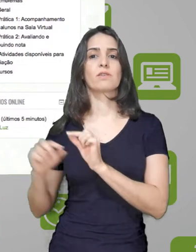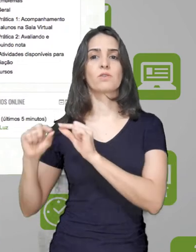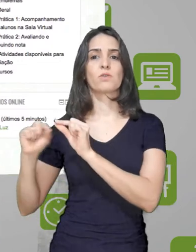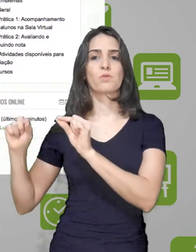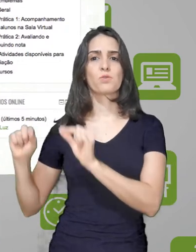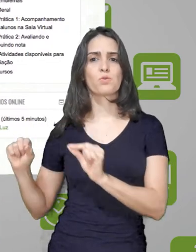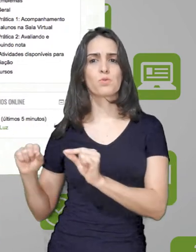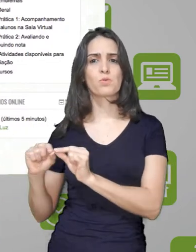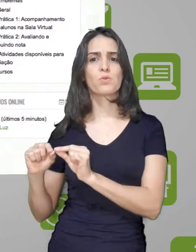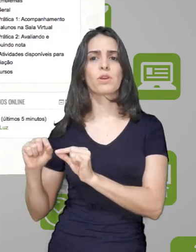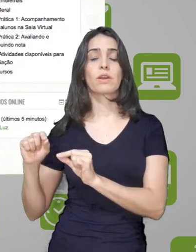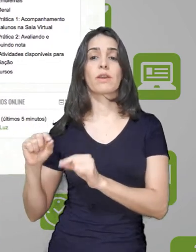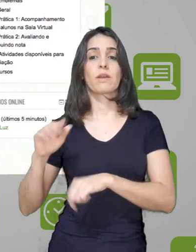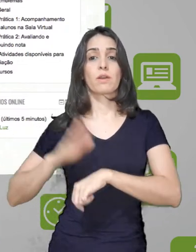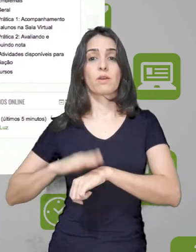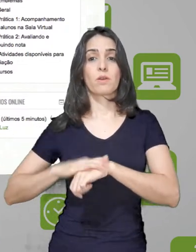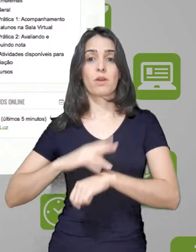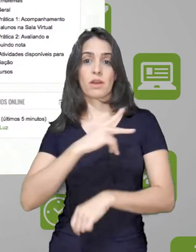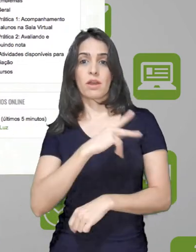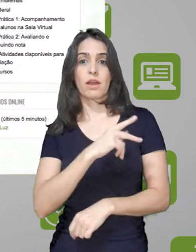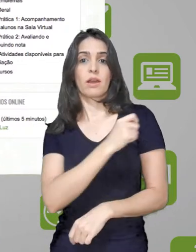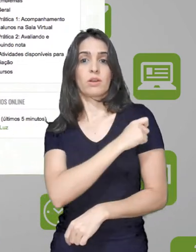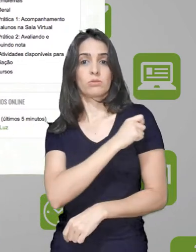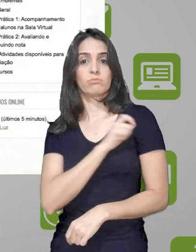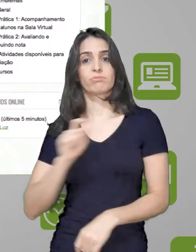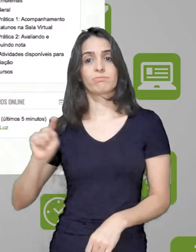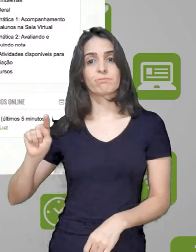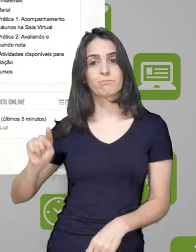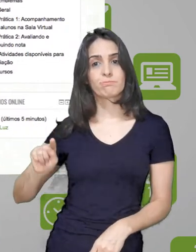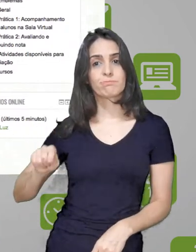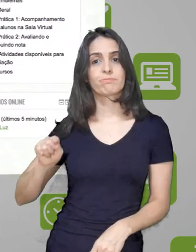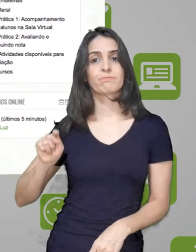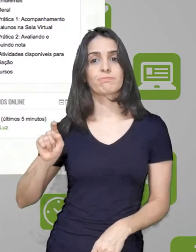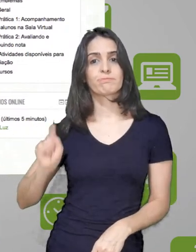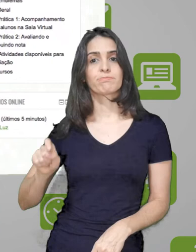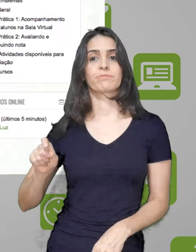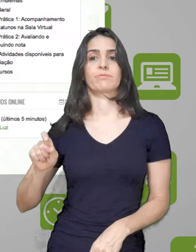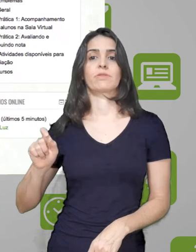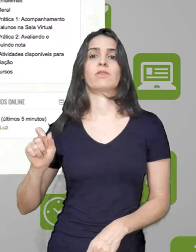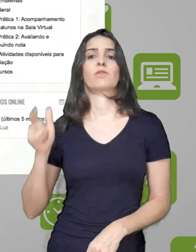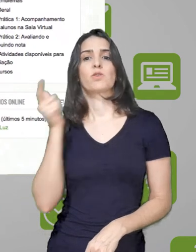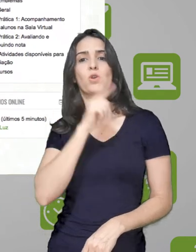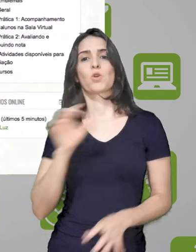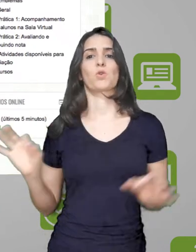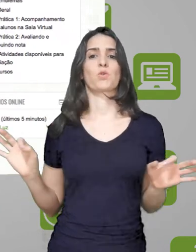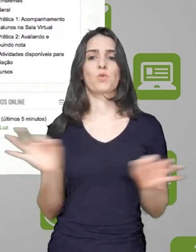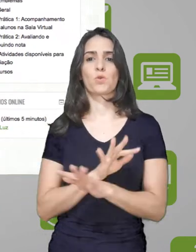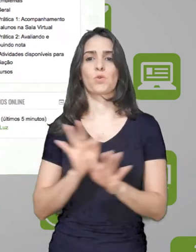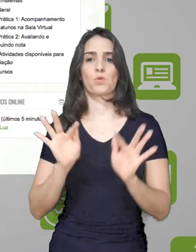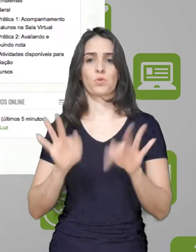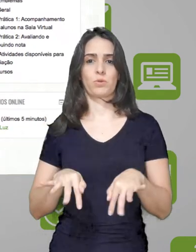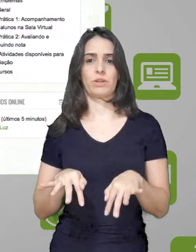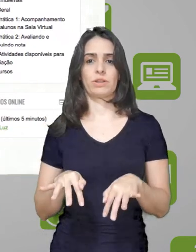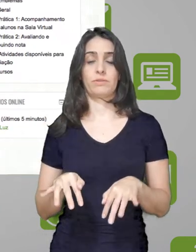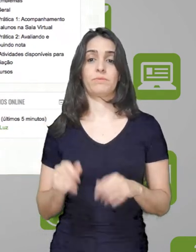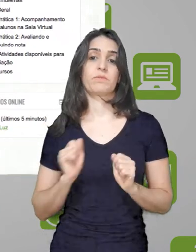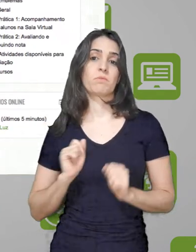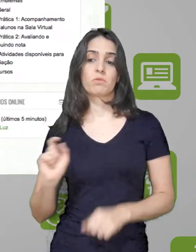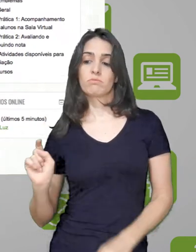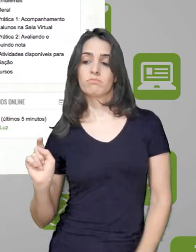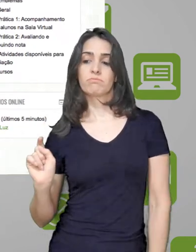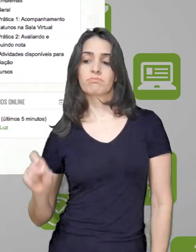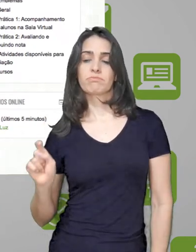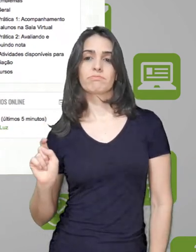está com a borda sólida, significa que o próprio aluno é que deve marcar ou não como concluído. Ele tem essa